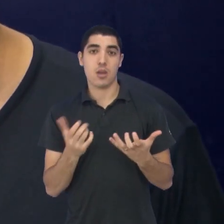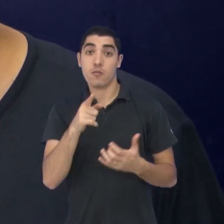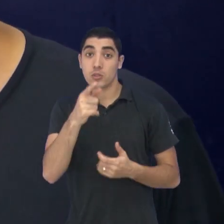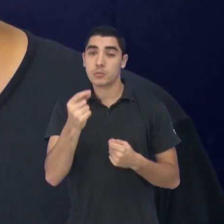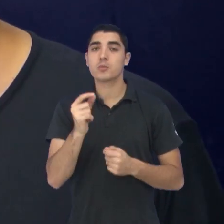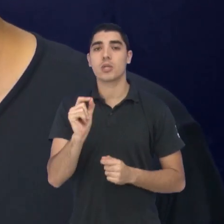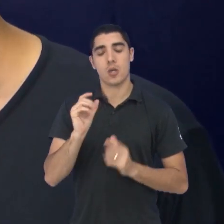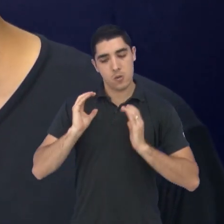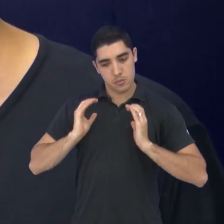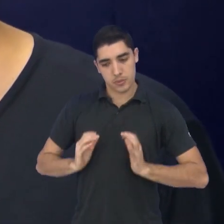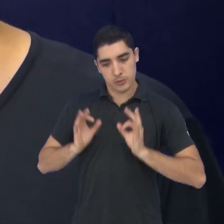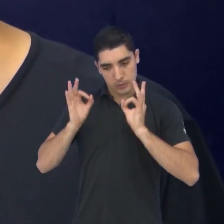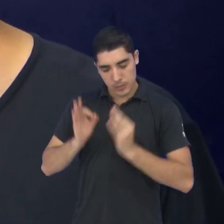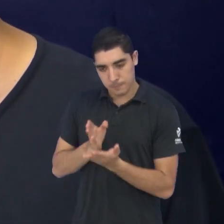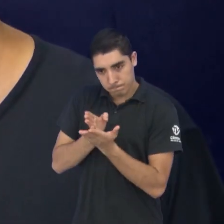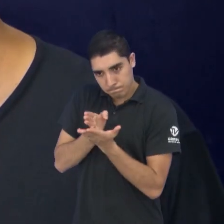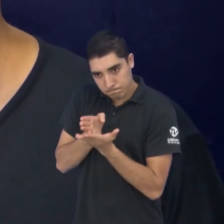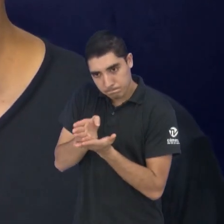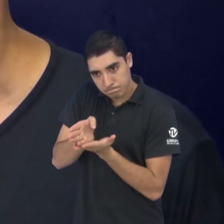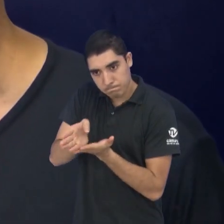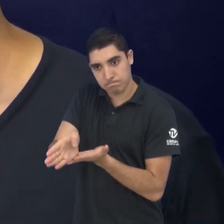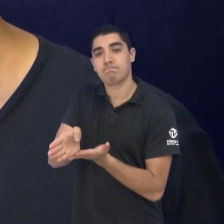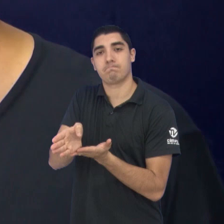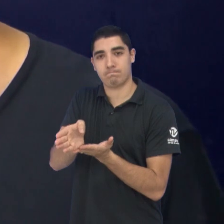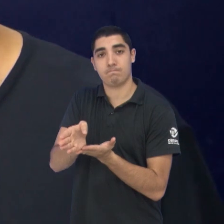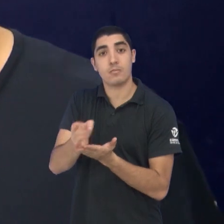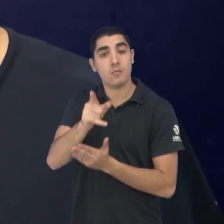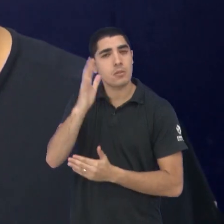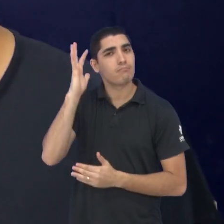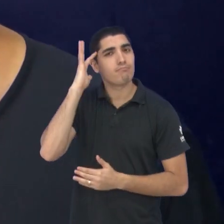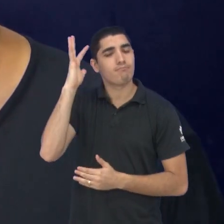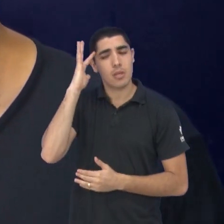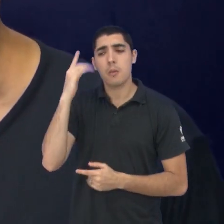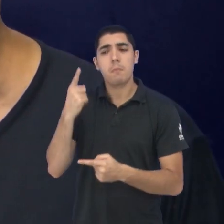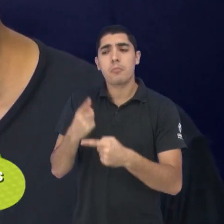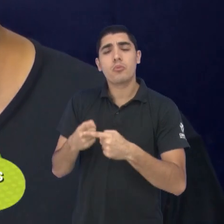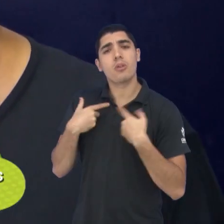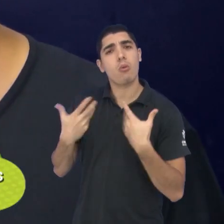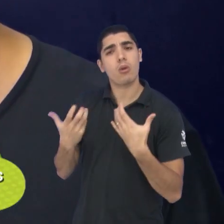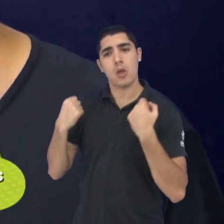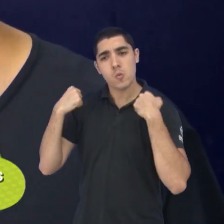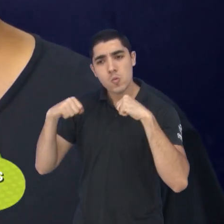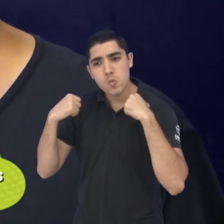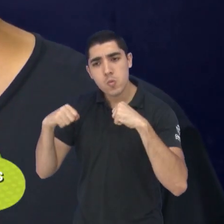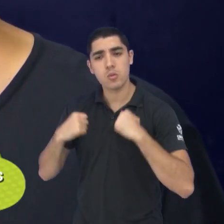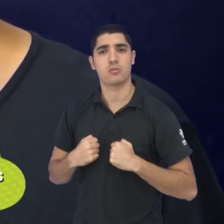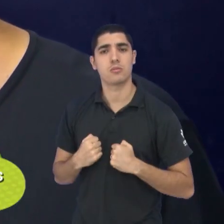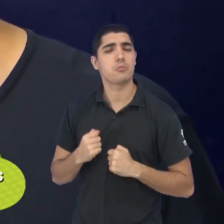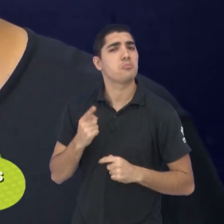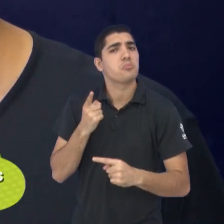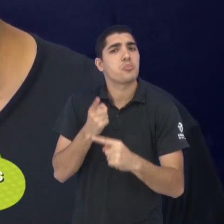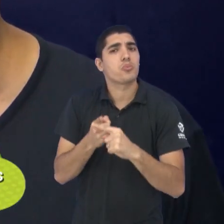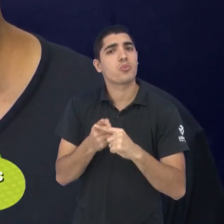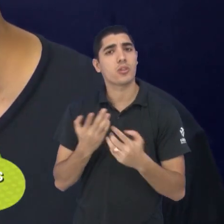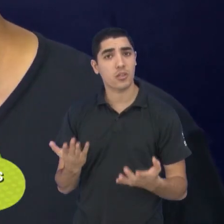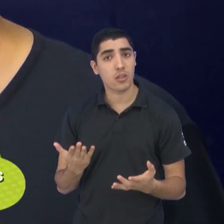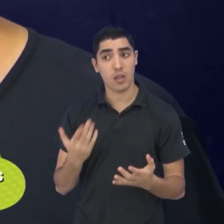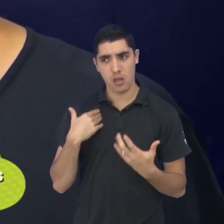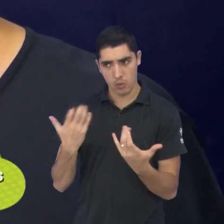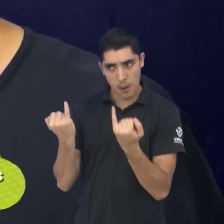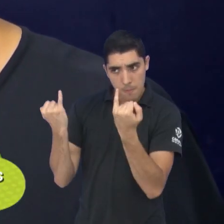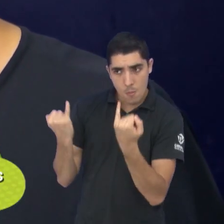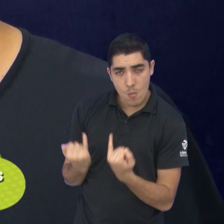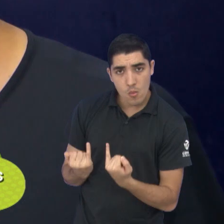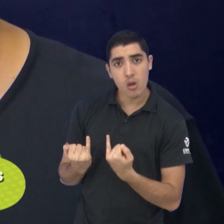disciplina. Lembrar todos os dias o motivo pelo qual você começou a fazer atividade. Qual o motivo? Ah, é para eu emagrecer?